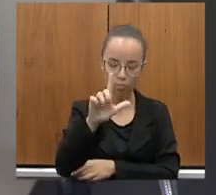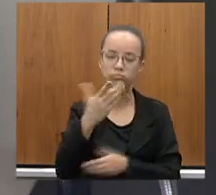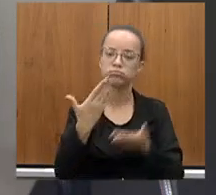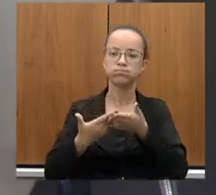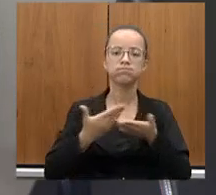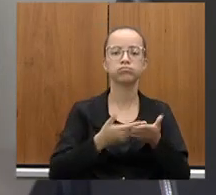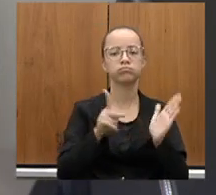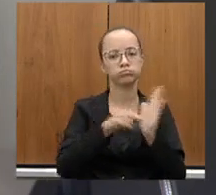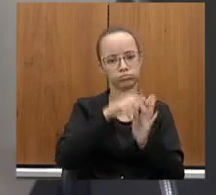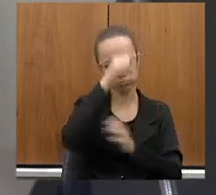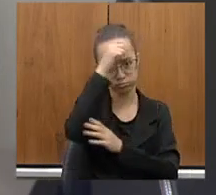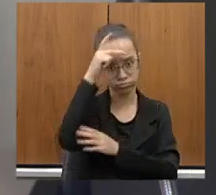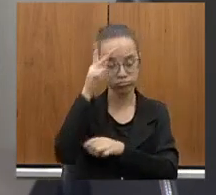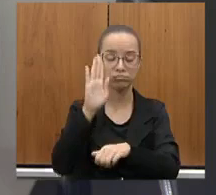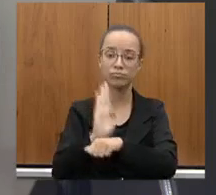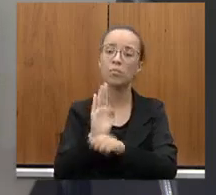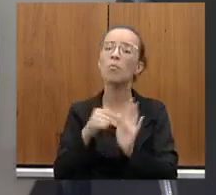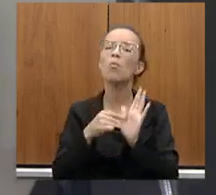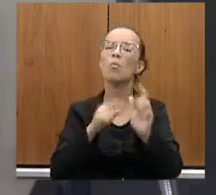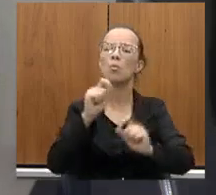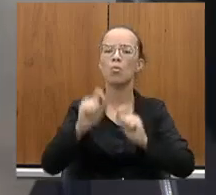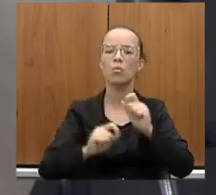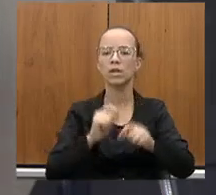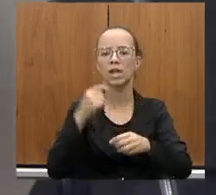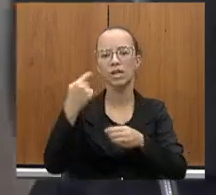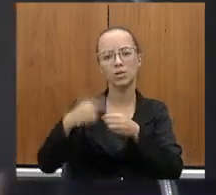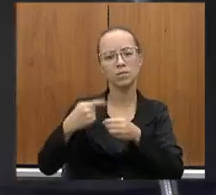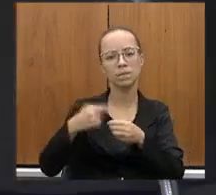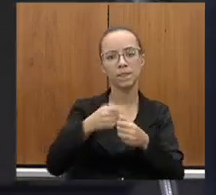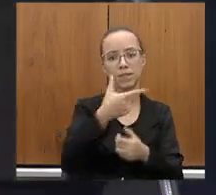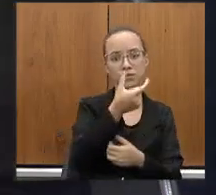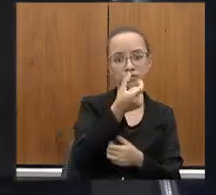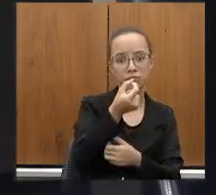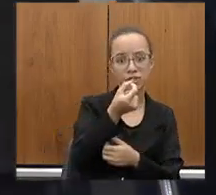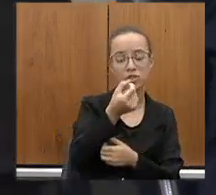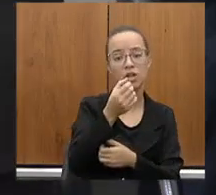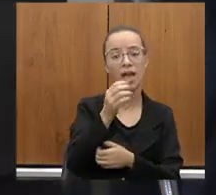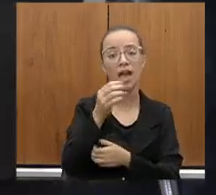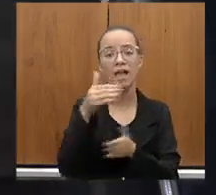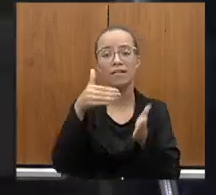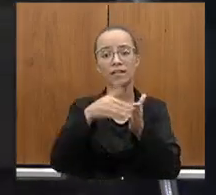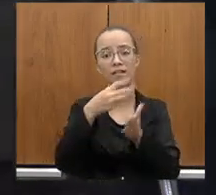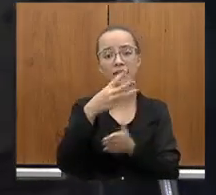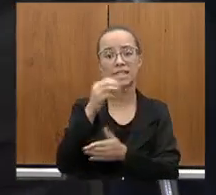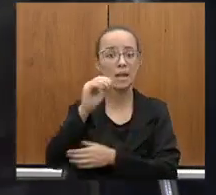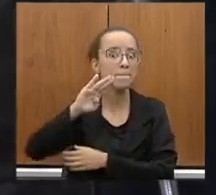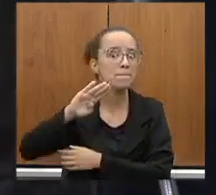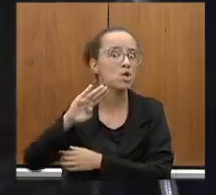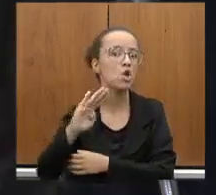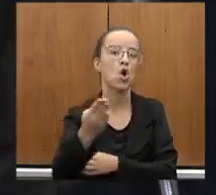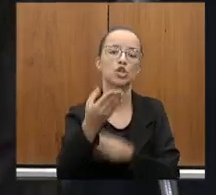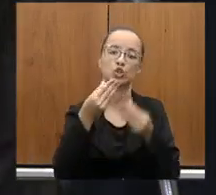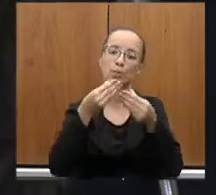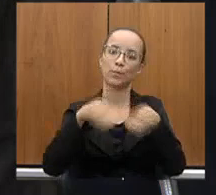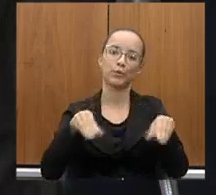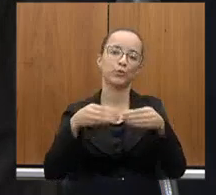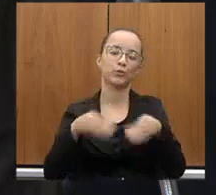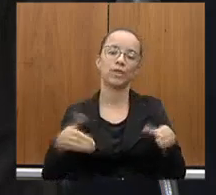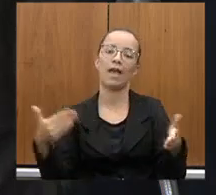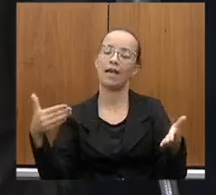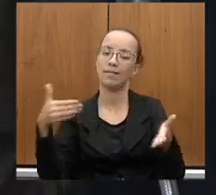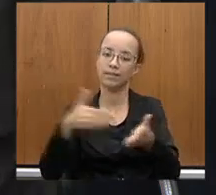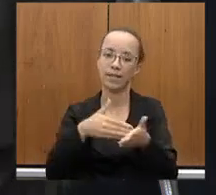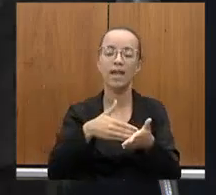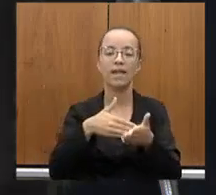da prefeitura de Betim demonstram que o município terá de 20 a 30 bilhões de danos à cidade nos próximos 30